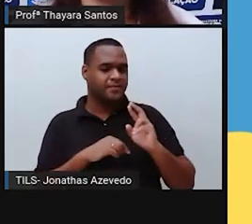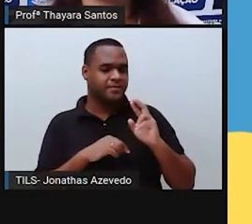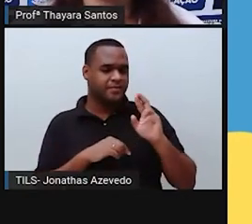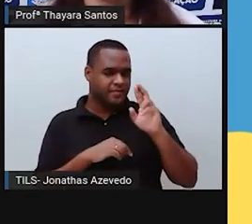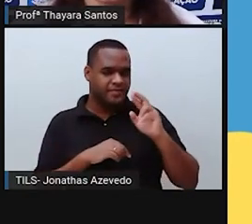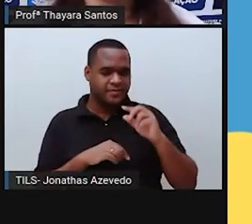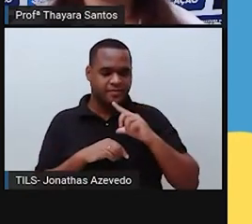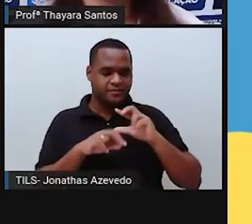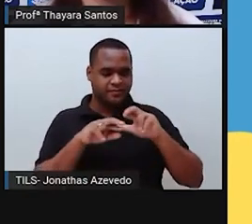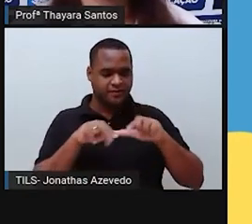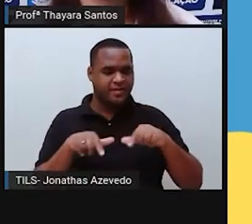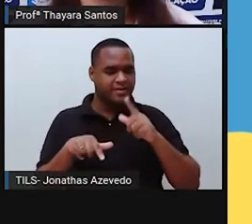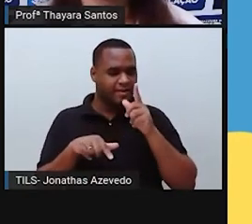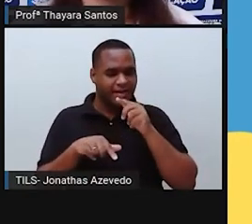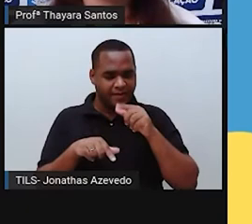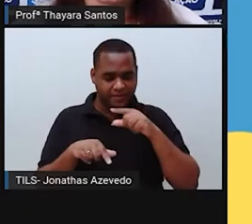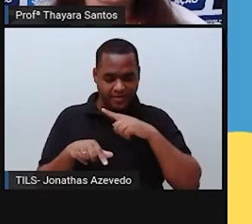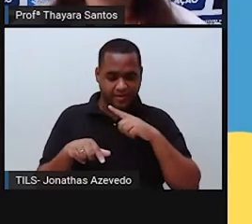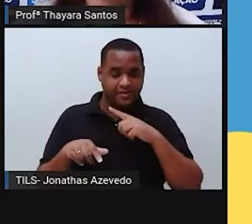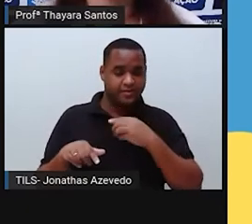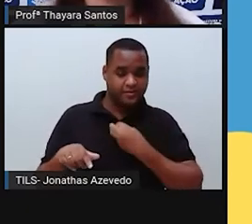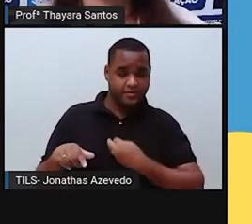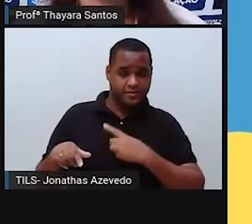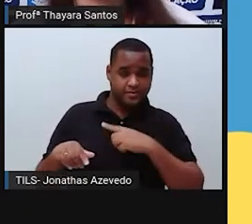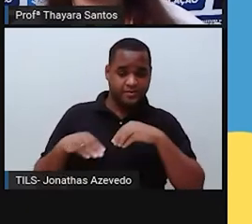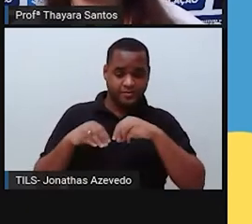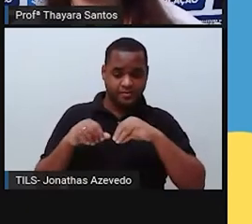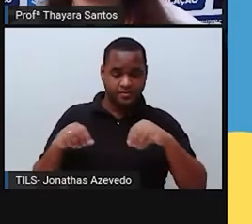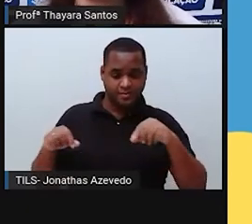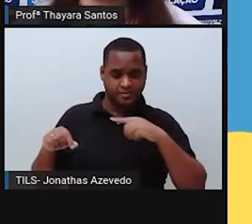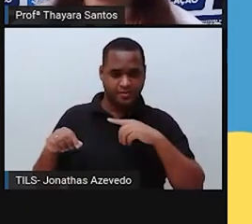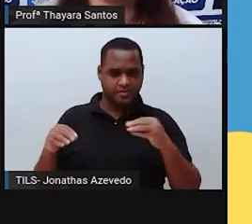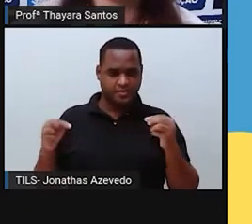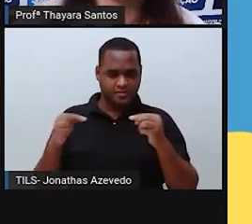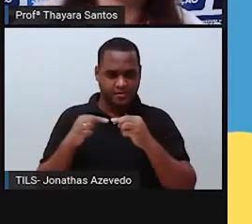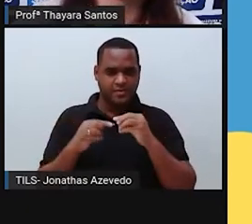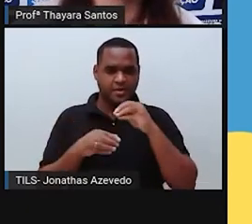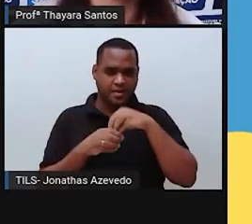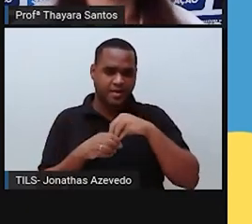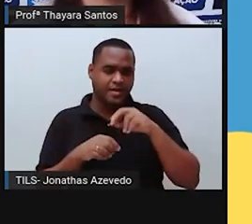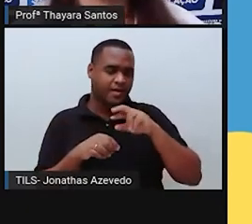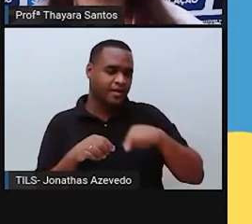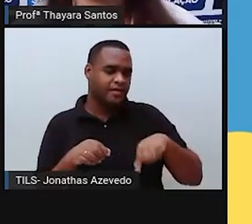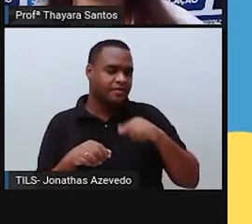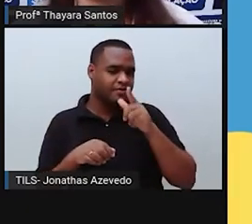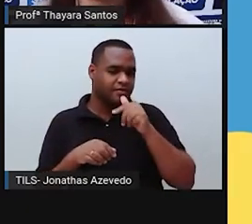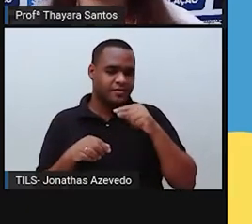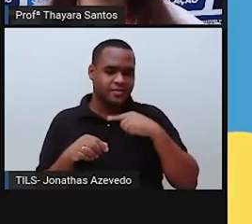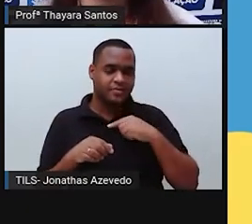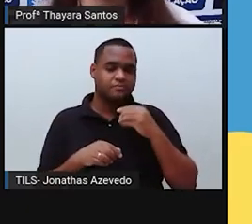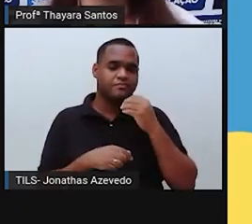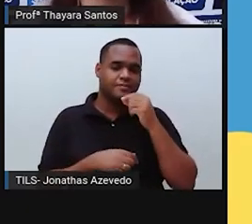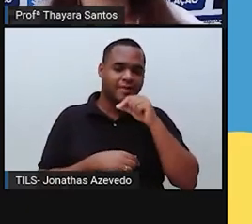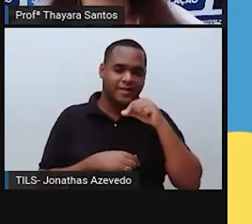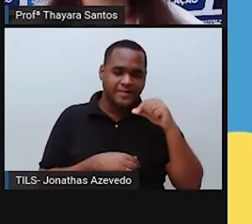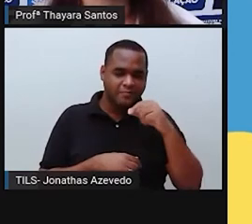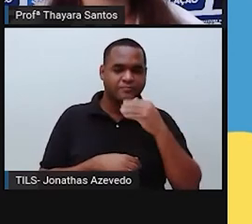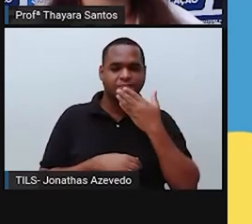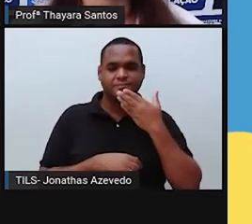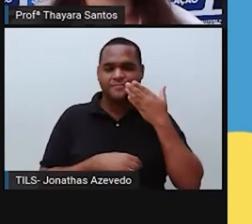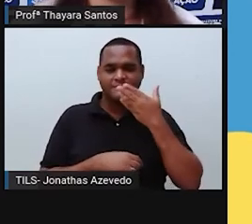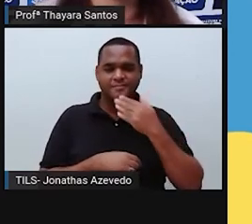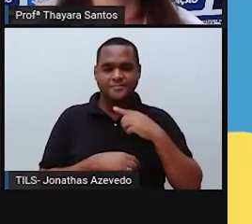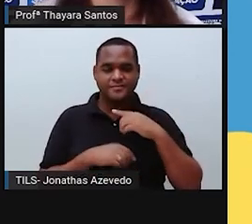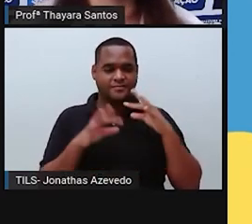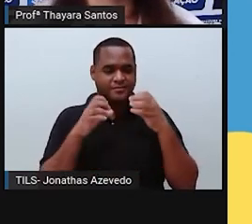os reservatórios de água que existem na Terra. Isso inclui tanto reservatórios de água doce quanto reservatórios de água salgada. Então, se a gente